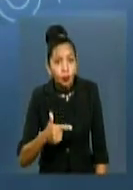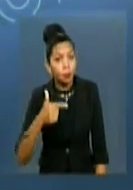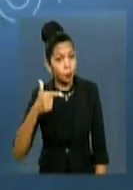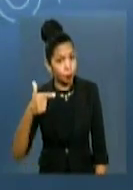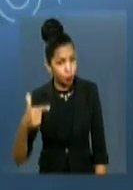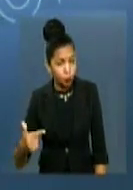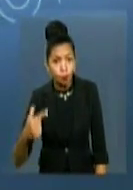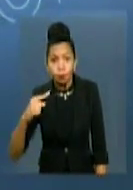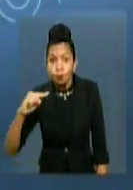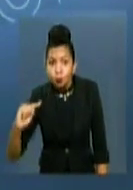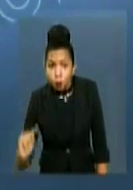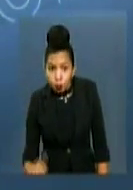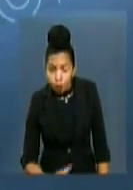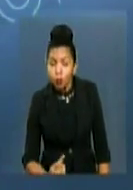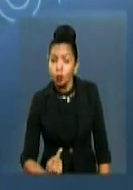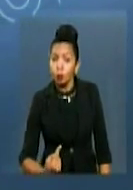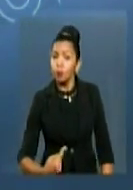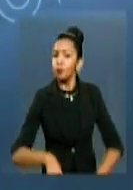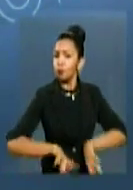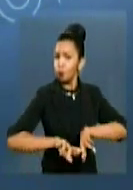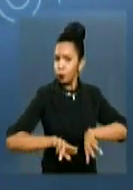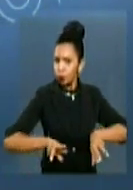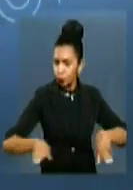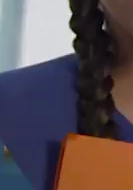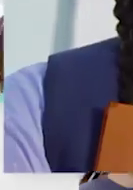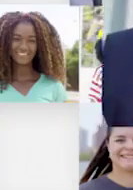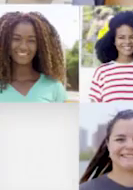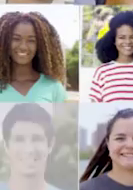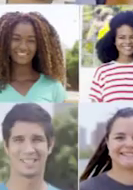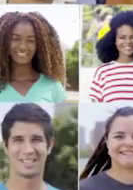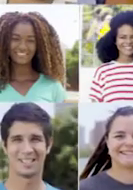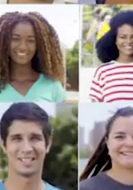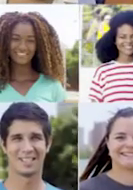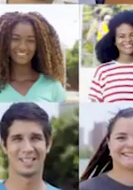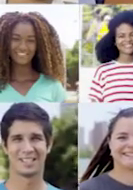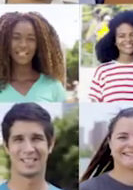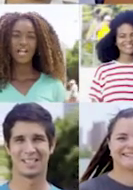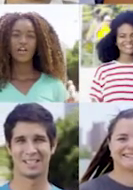222 mil procedimentos é o que o Ninar já realizou.